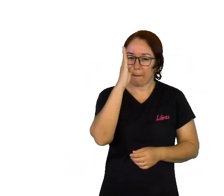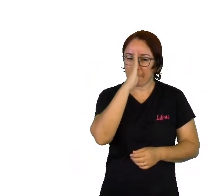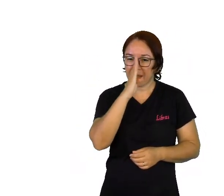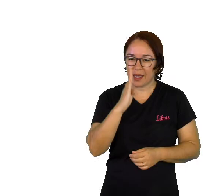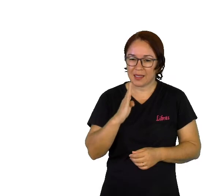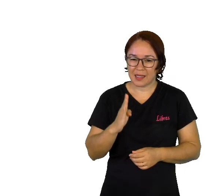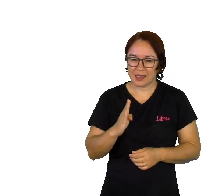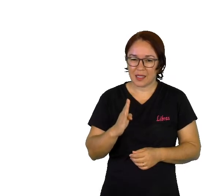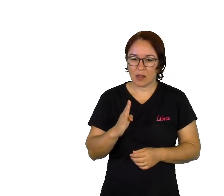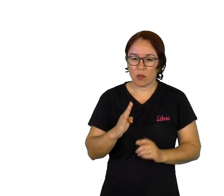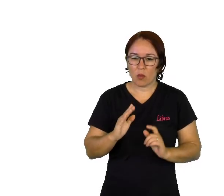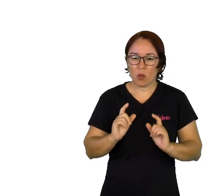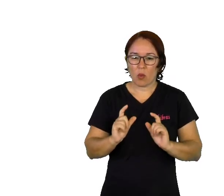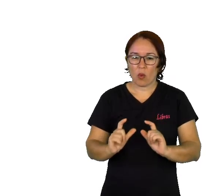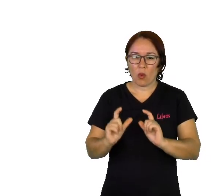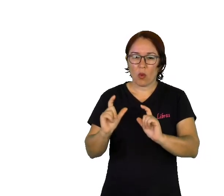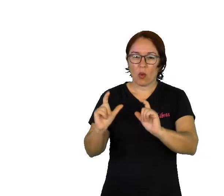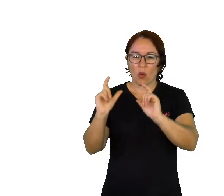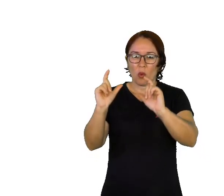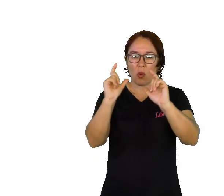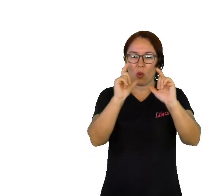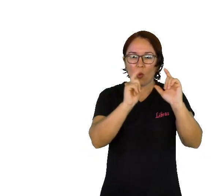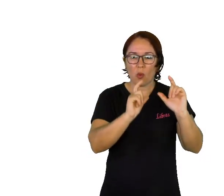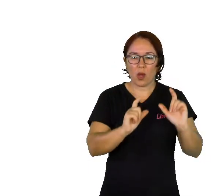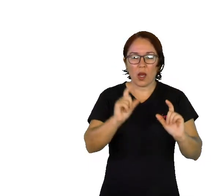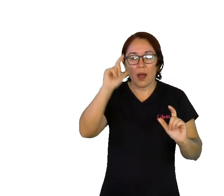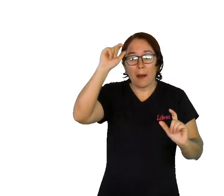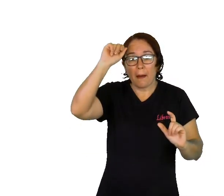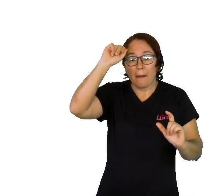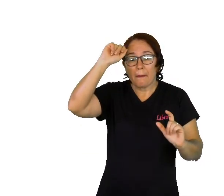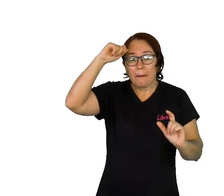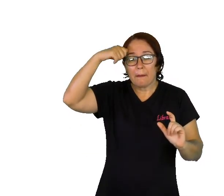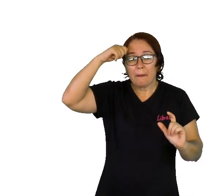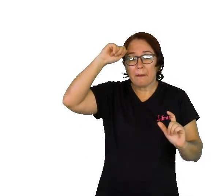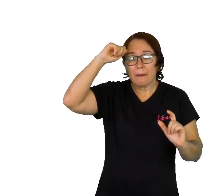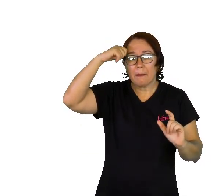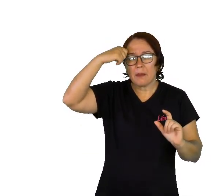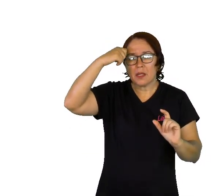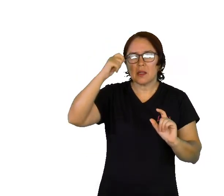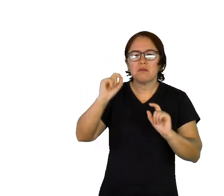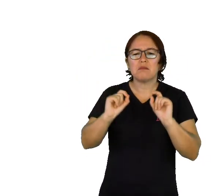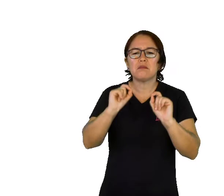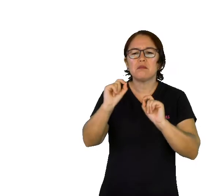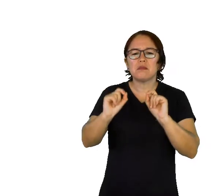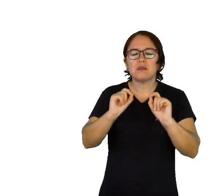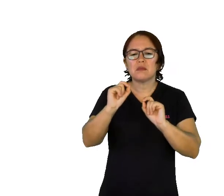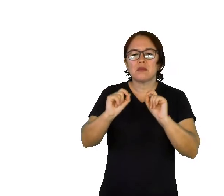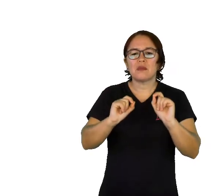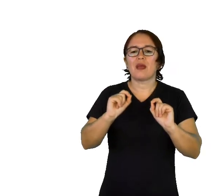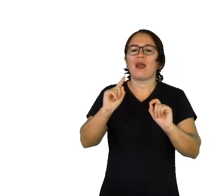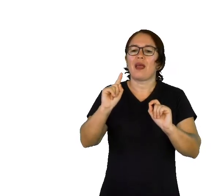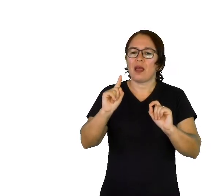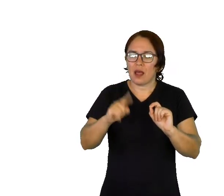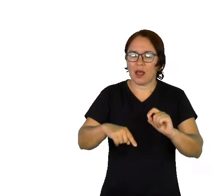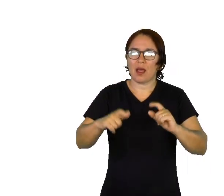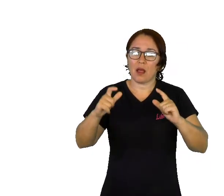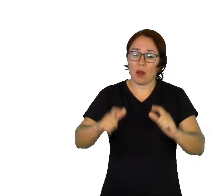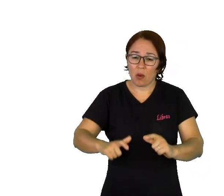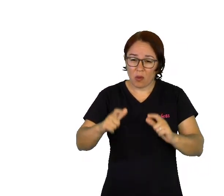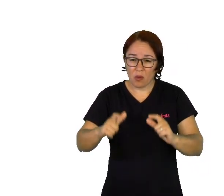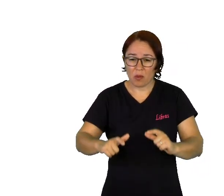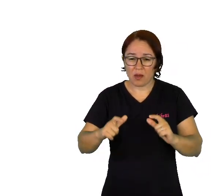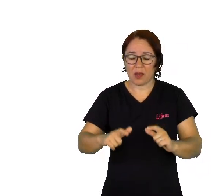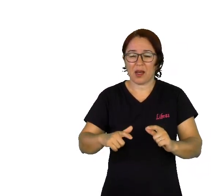crianças, que essas manchinhas pretas no mapa do Brasil é onde se localiza